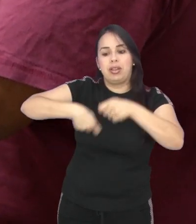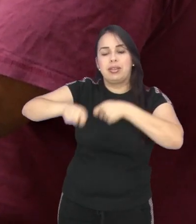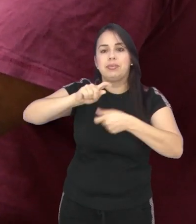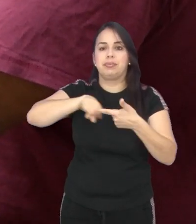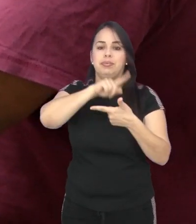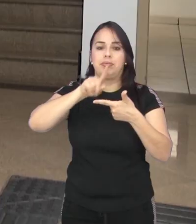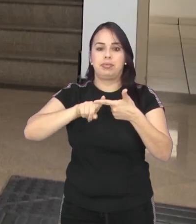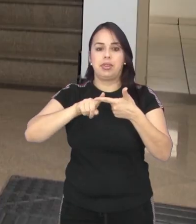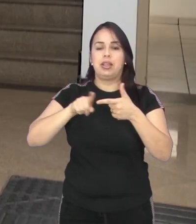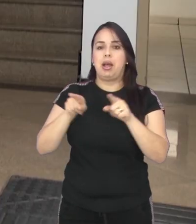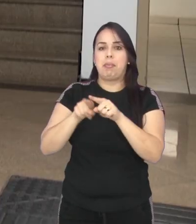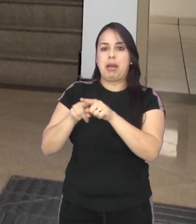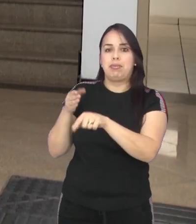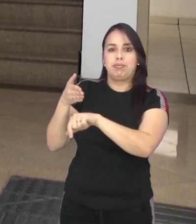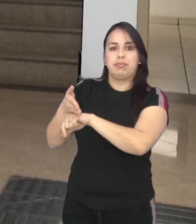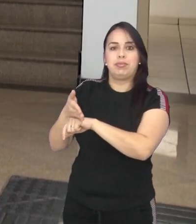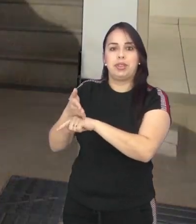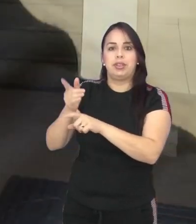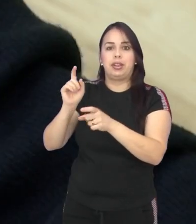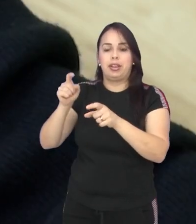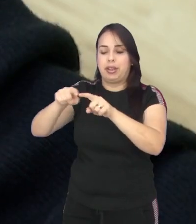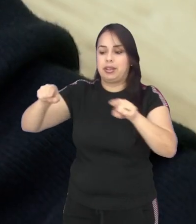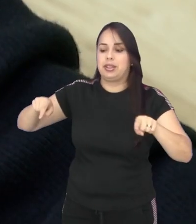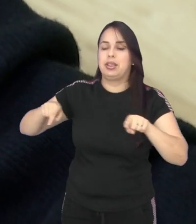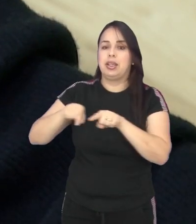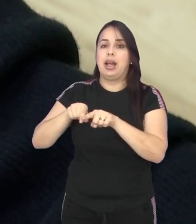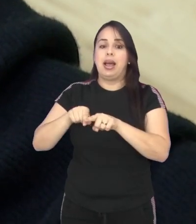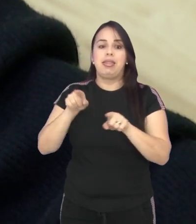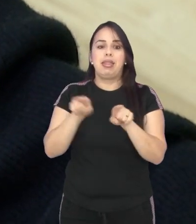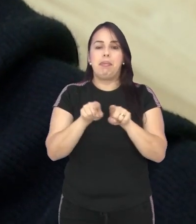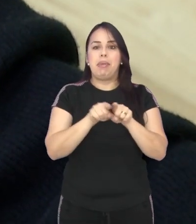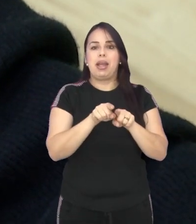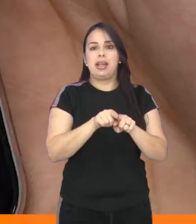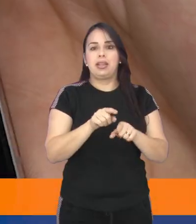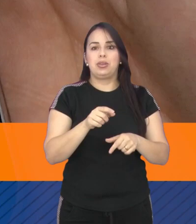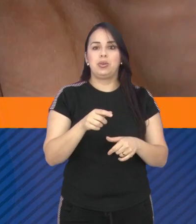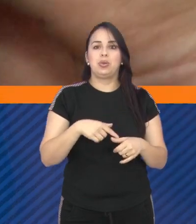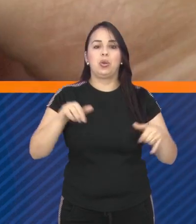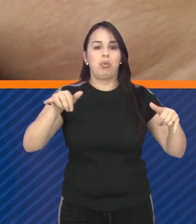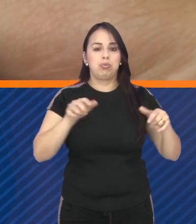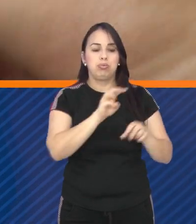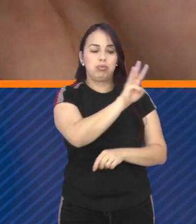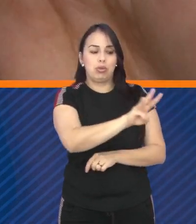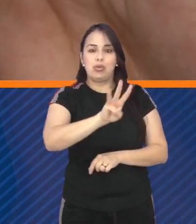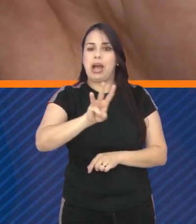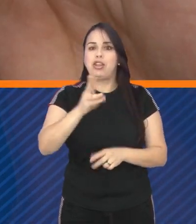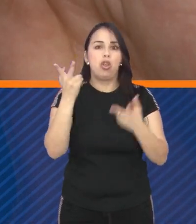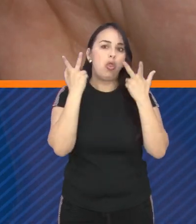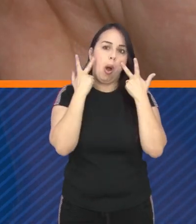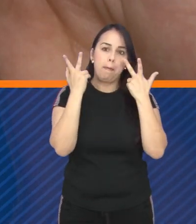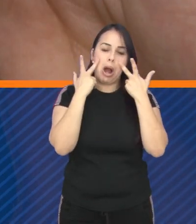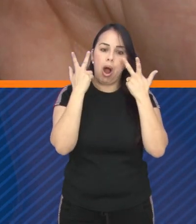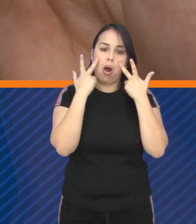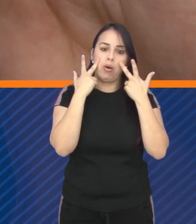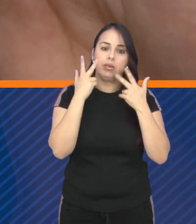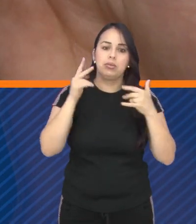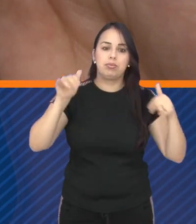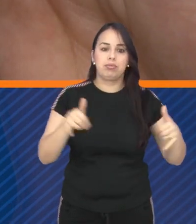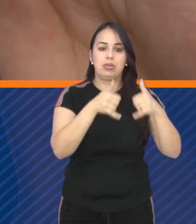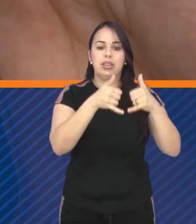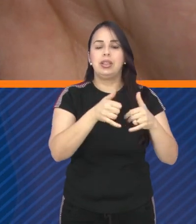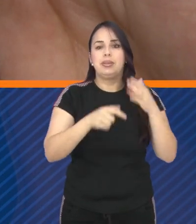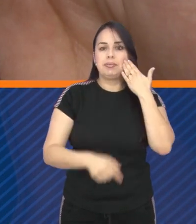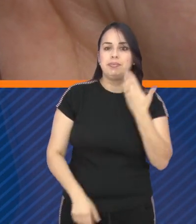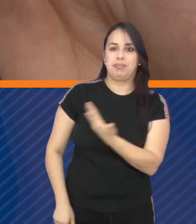administrativos e gabinetes, e também os serviços oferecidos pelos canais virtuais de atendimento. O Fale Conosco,